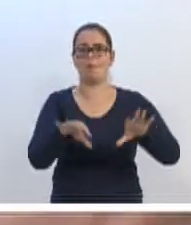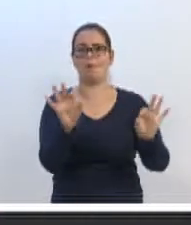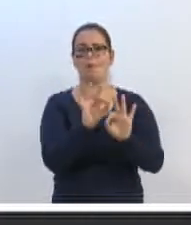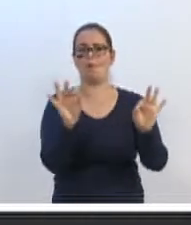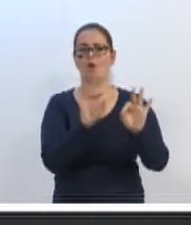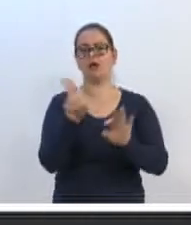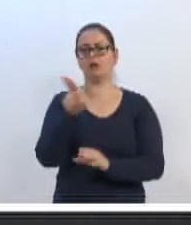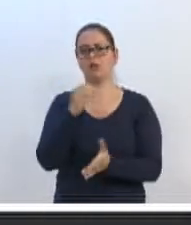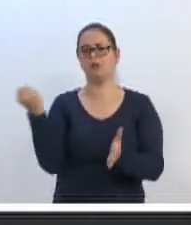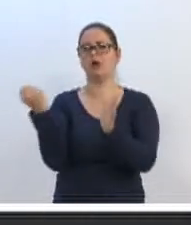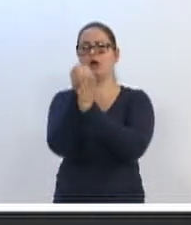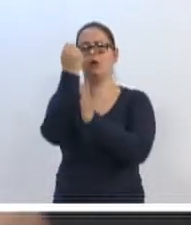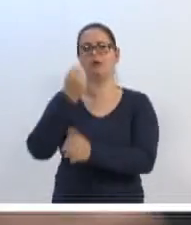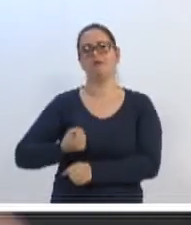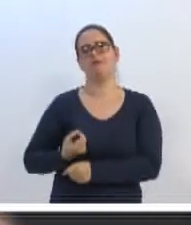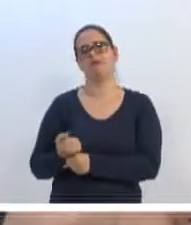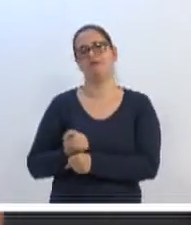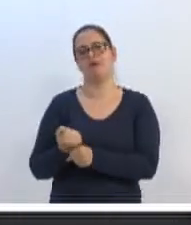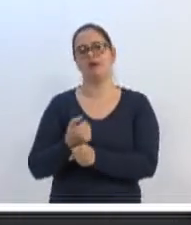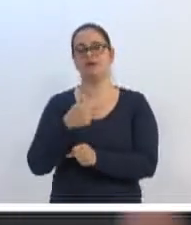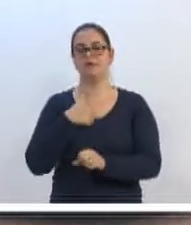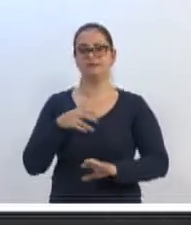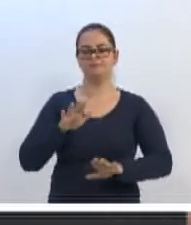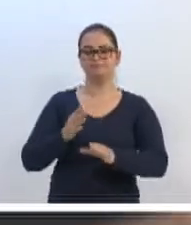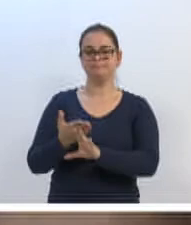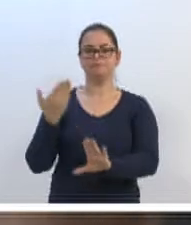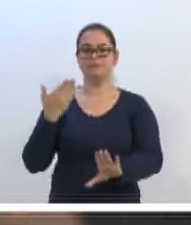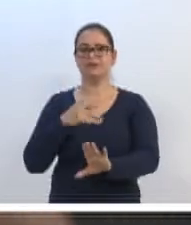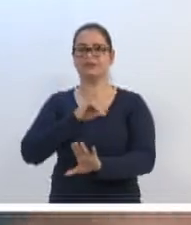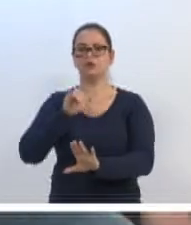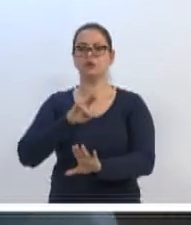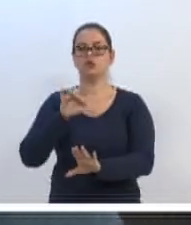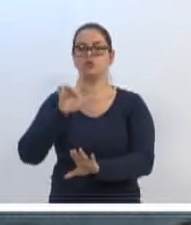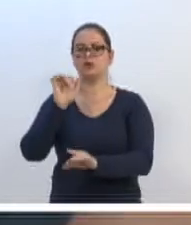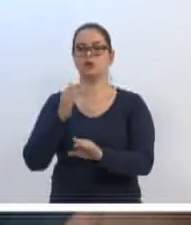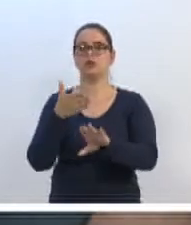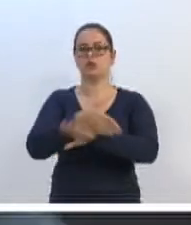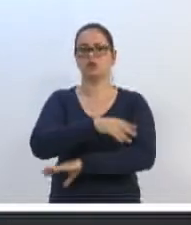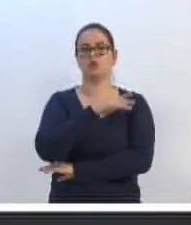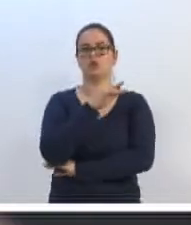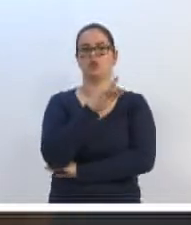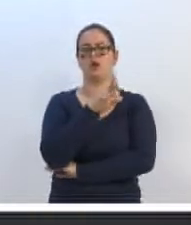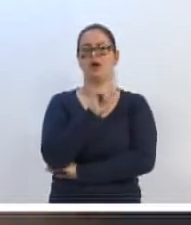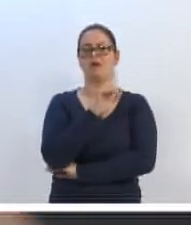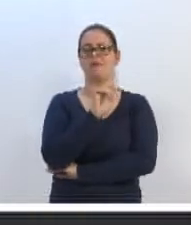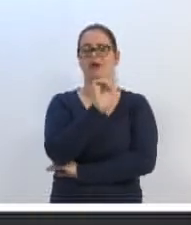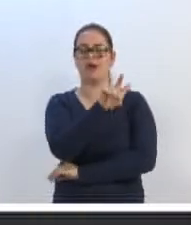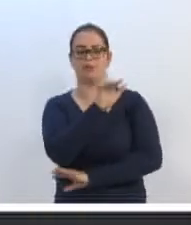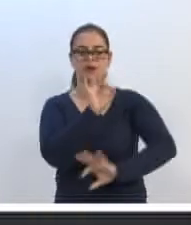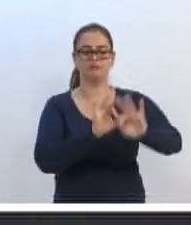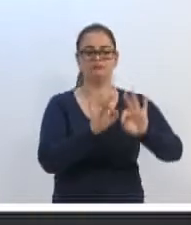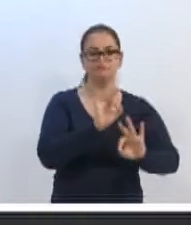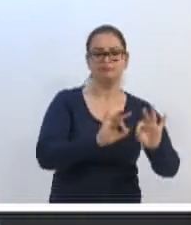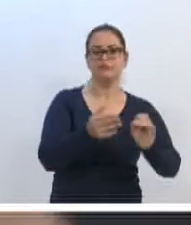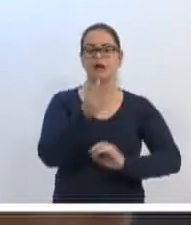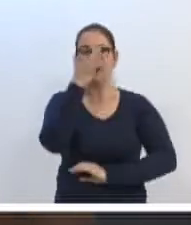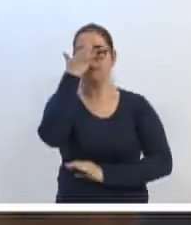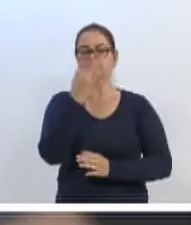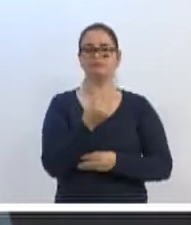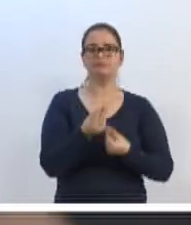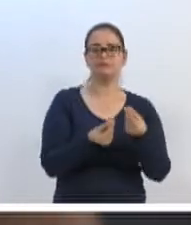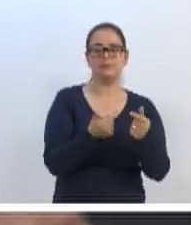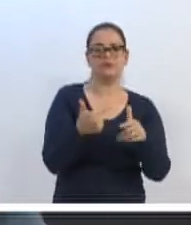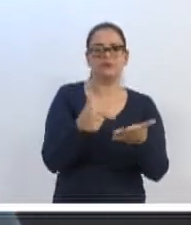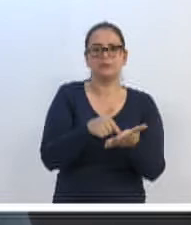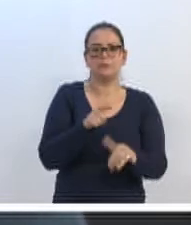está lá nomeado já agora há bastante tempo, a gente até deu um tempo, porque saiu o Juliano, entrou o Rafael Yenzi, a gente deu um tempo para ele se acomodar na cadeira, mas,